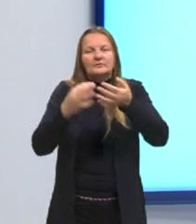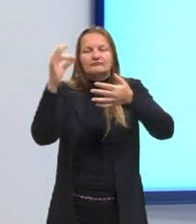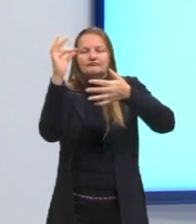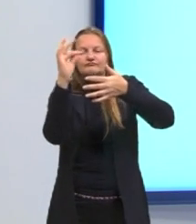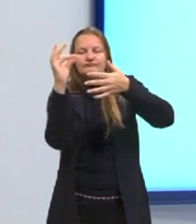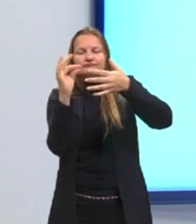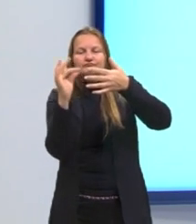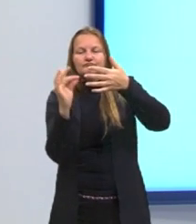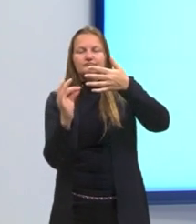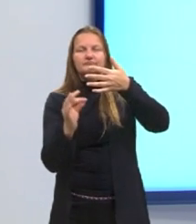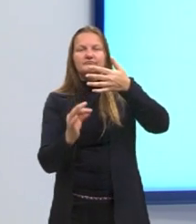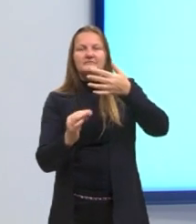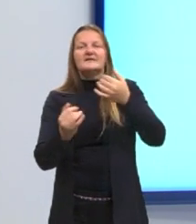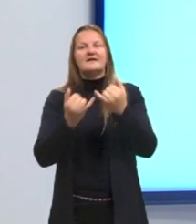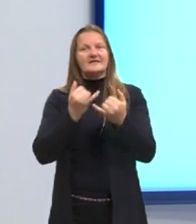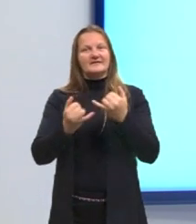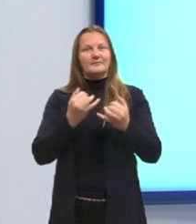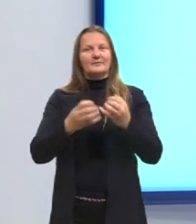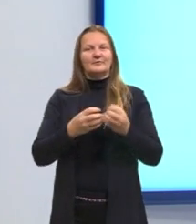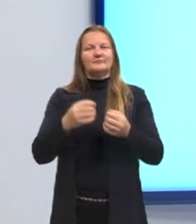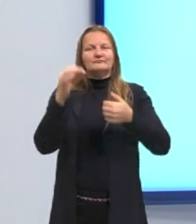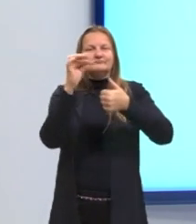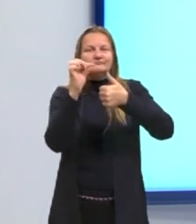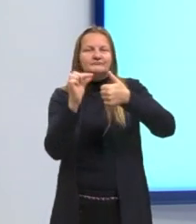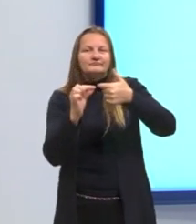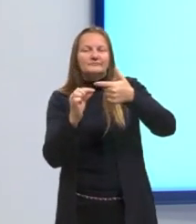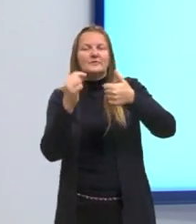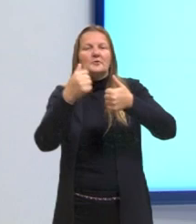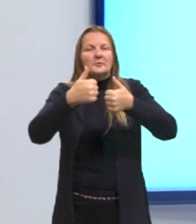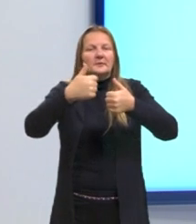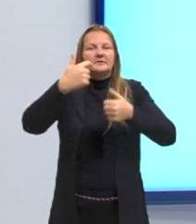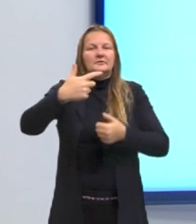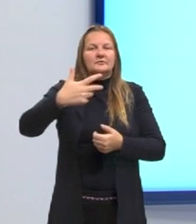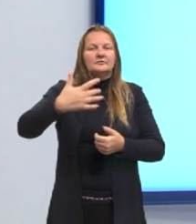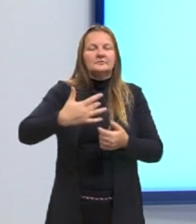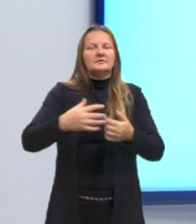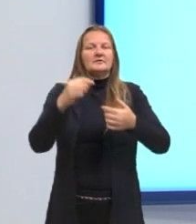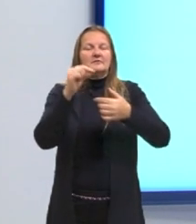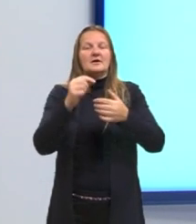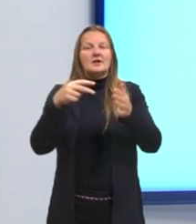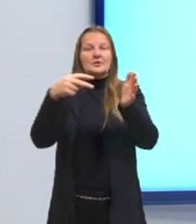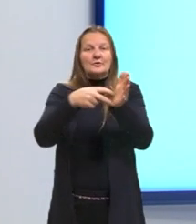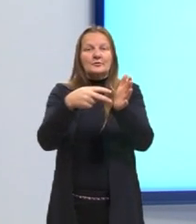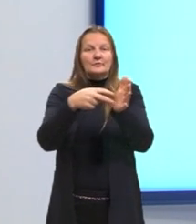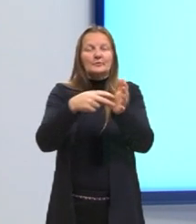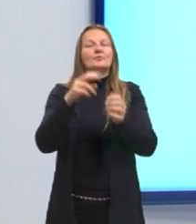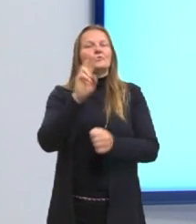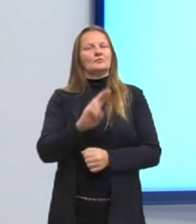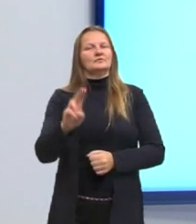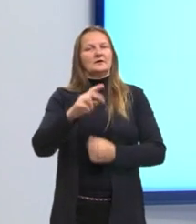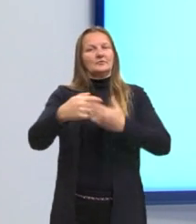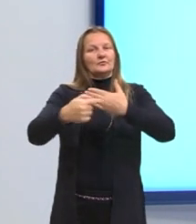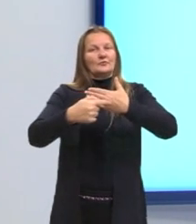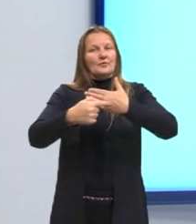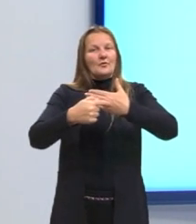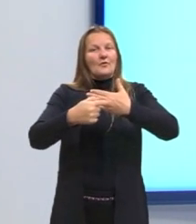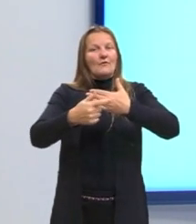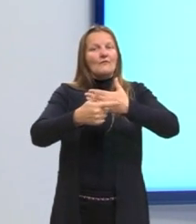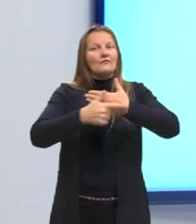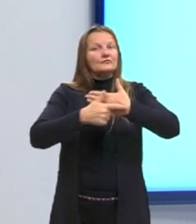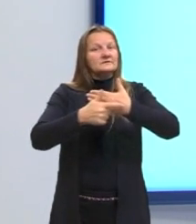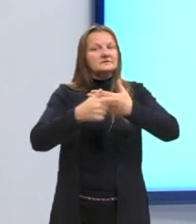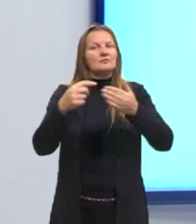Eu estou exemplificando, enumerando. Eu vou usar os dois pontos porque ele tem este significado.